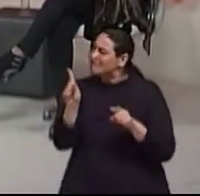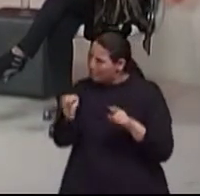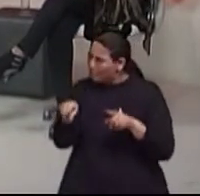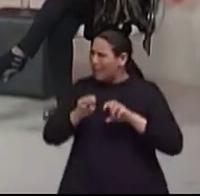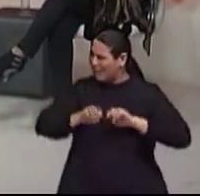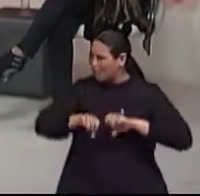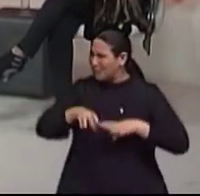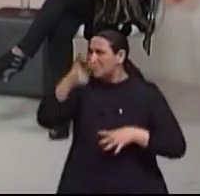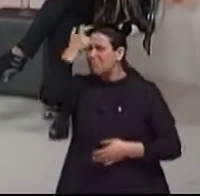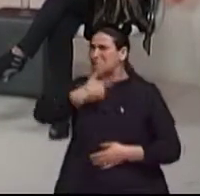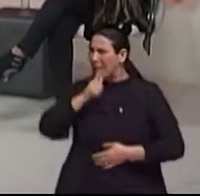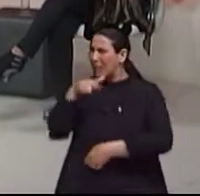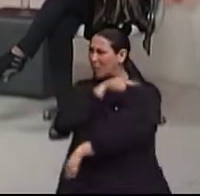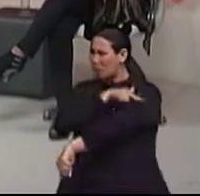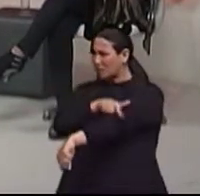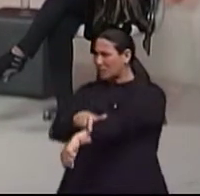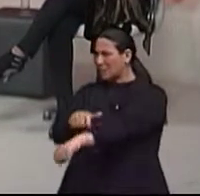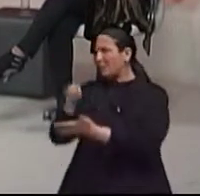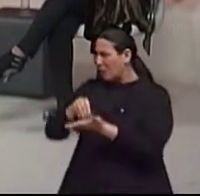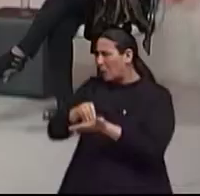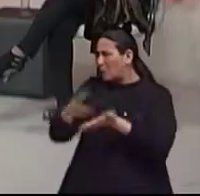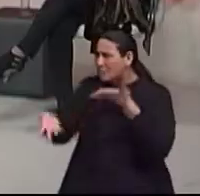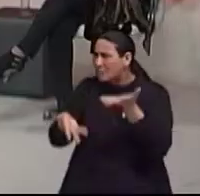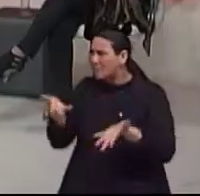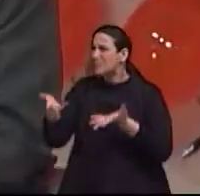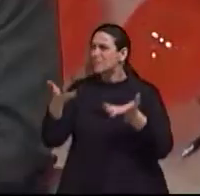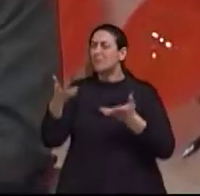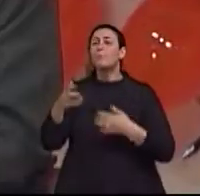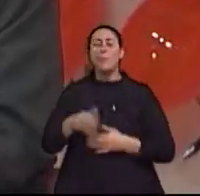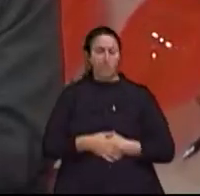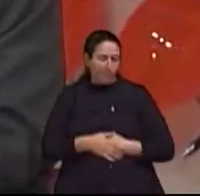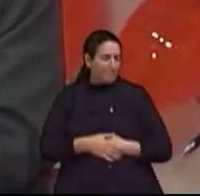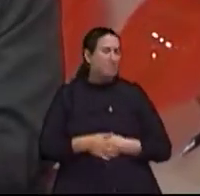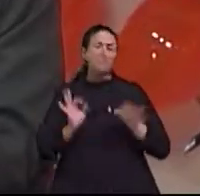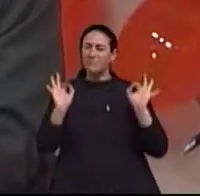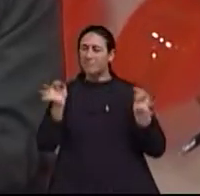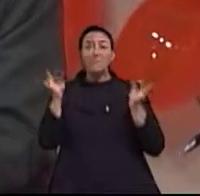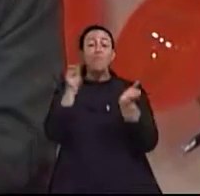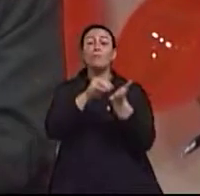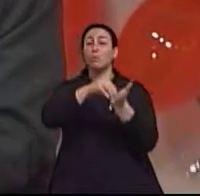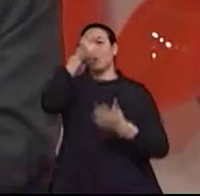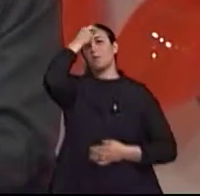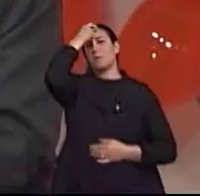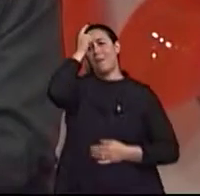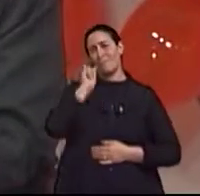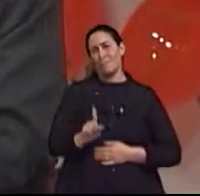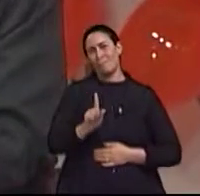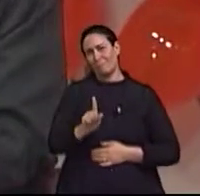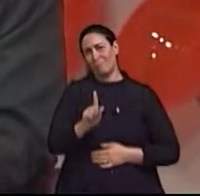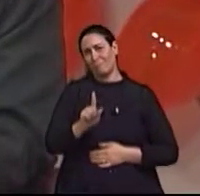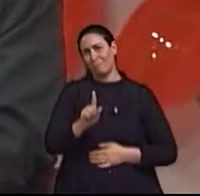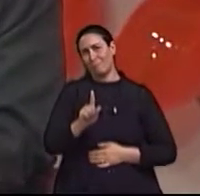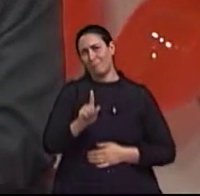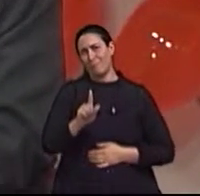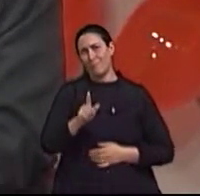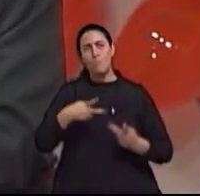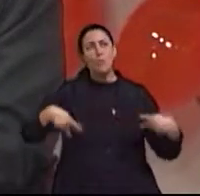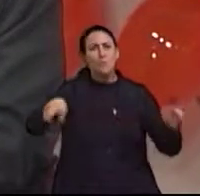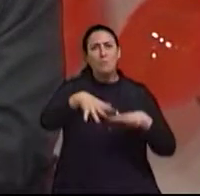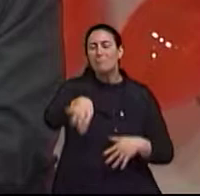educação? Sem dúvida, não há a menor dúvida disso, quer dizer, é uma questão de conscientização mesmo na população, né?